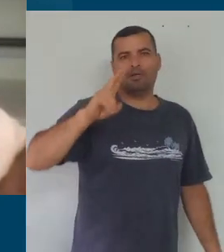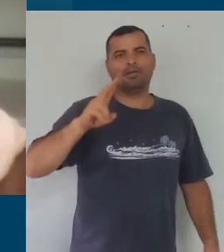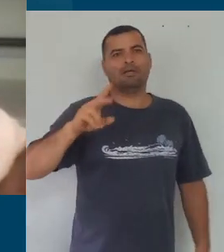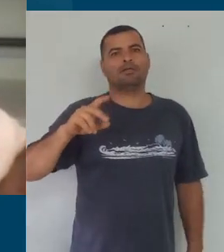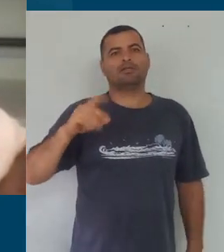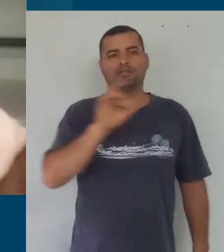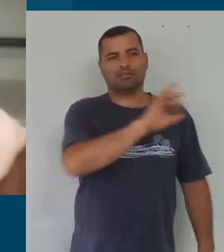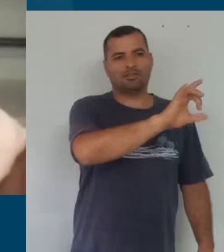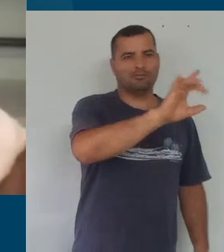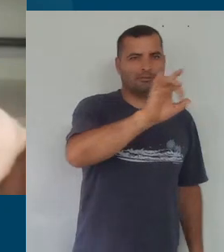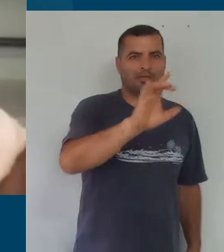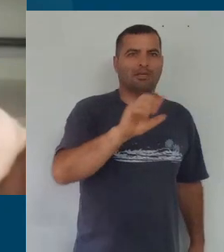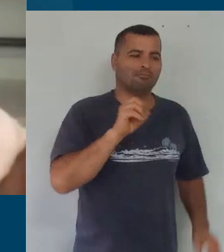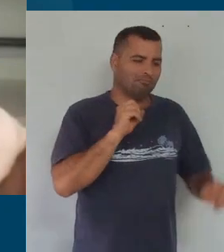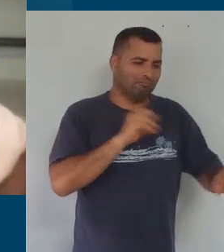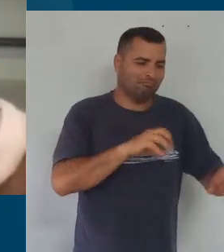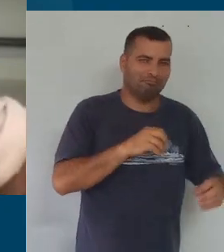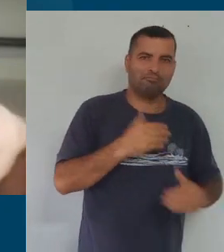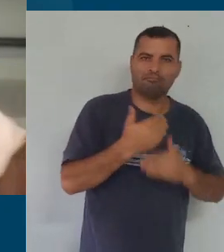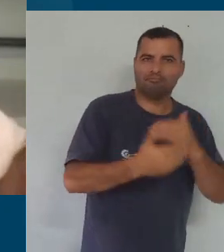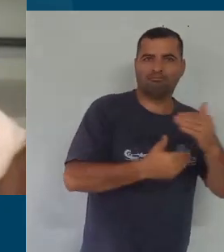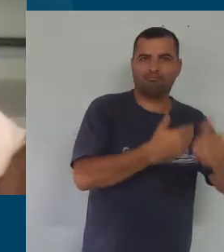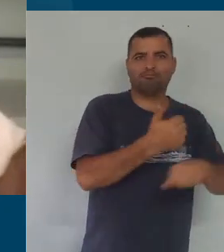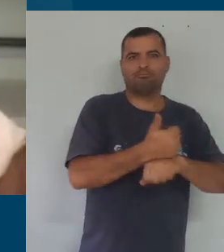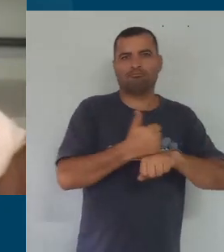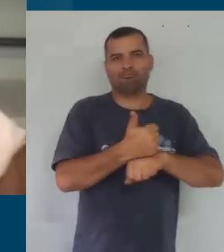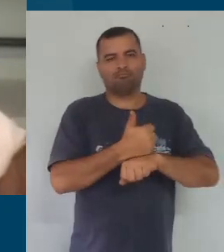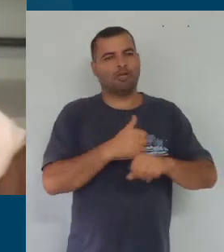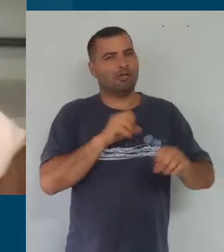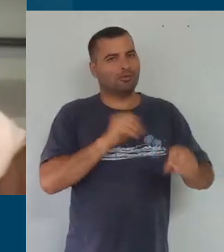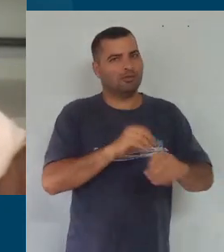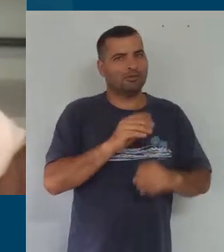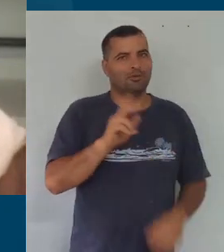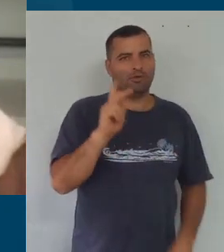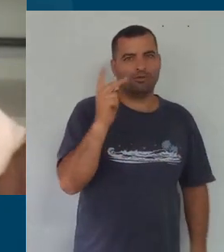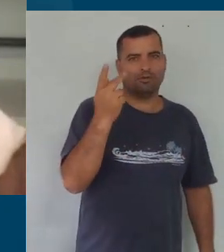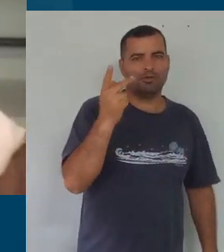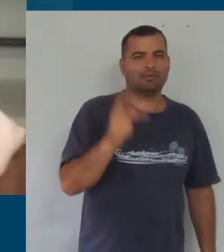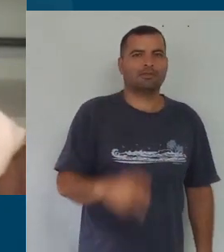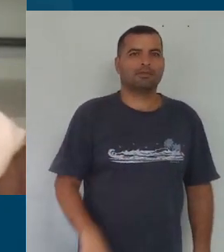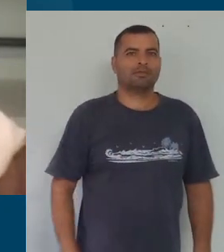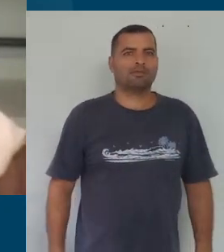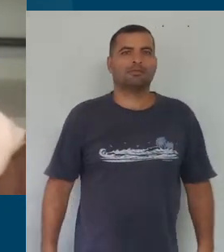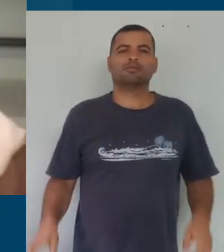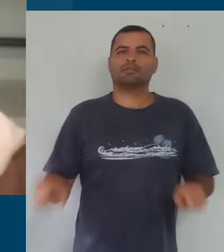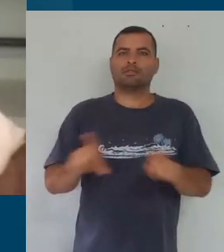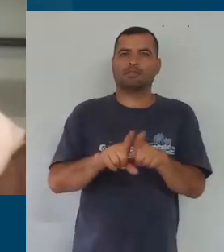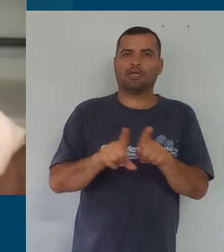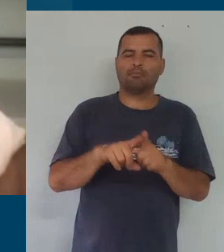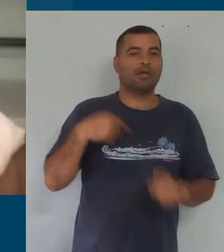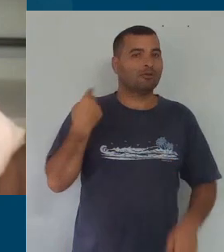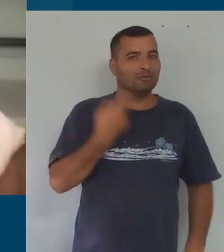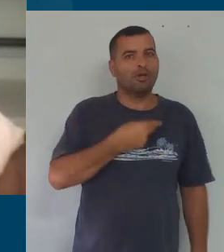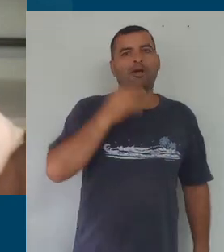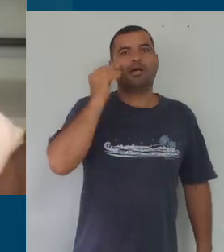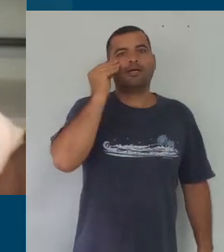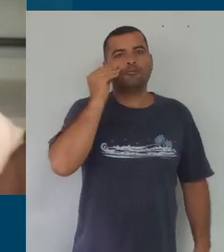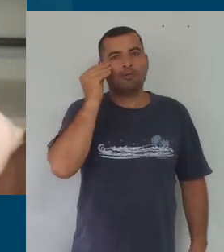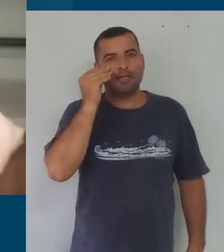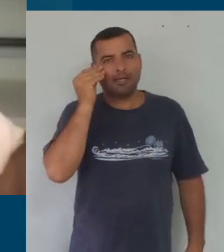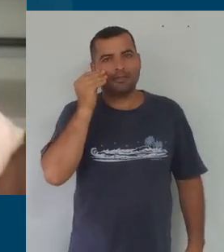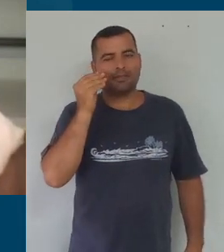educador, cada professora, cada profissional de educação de Hortolândia, com também a nossa experiência, né, eu acho que isso,